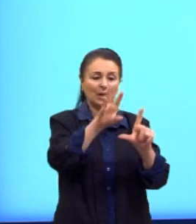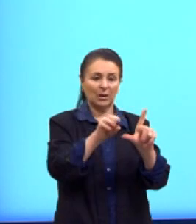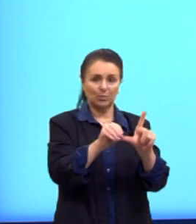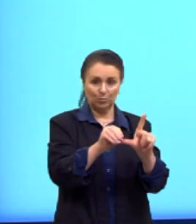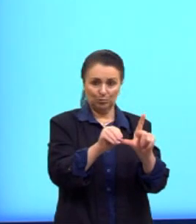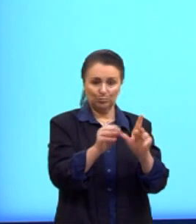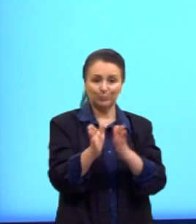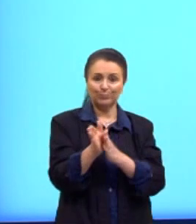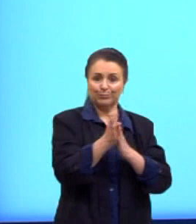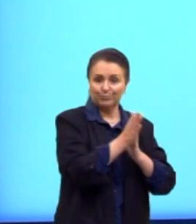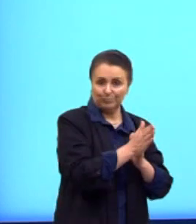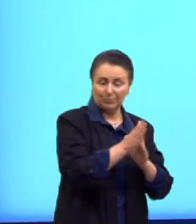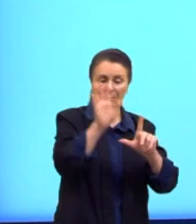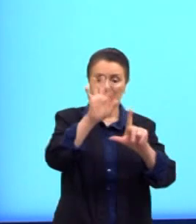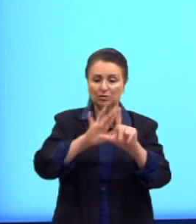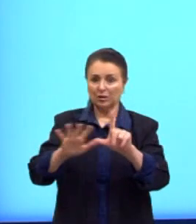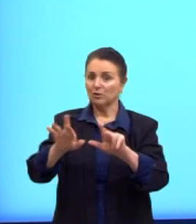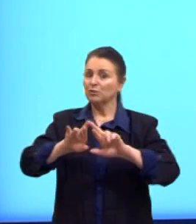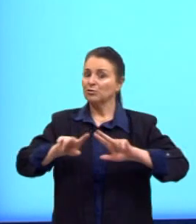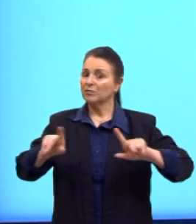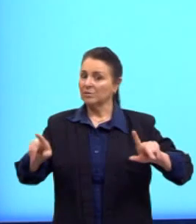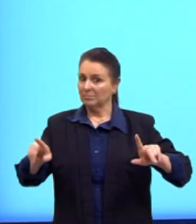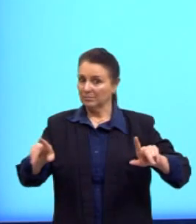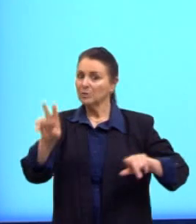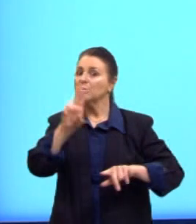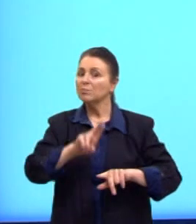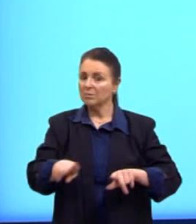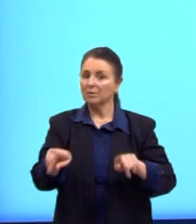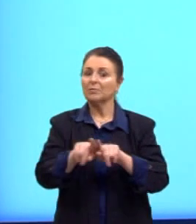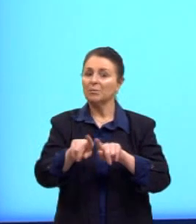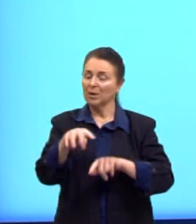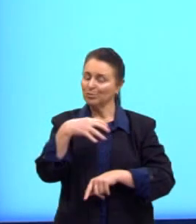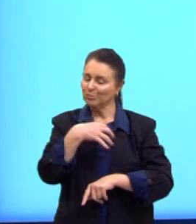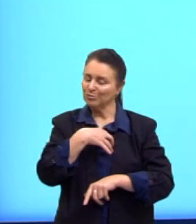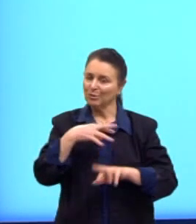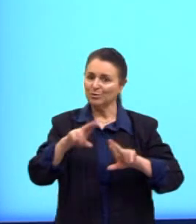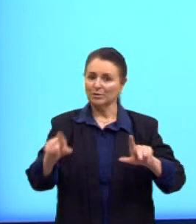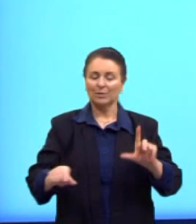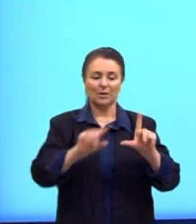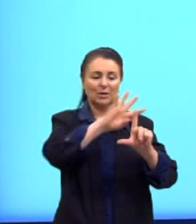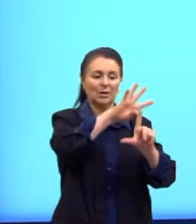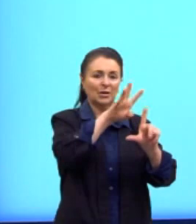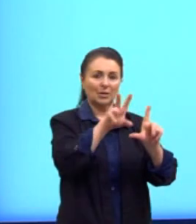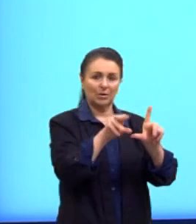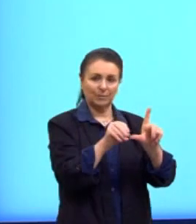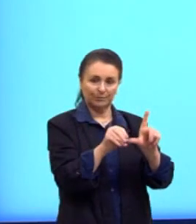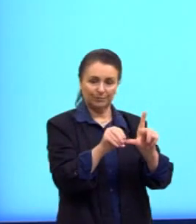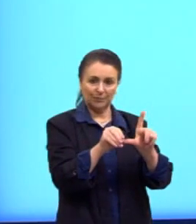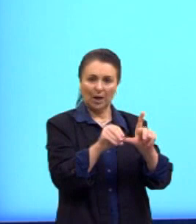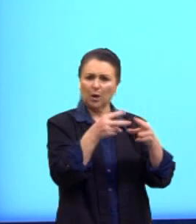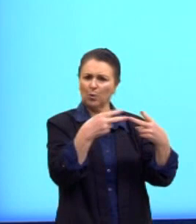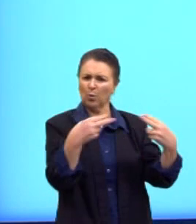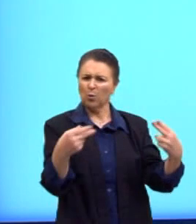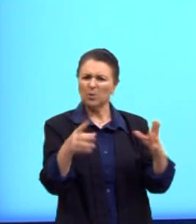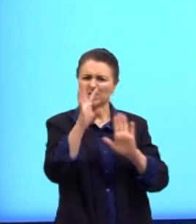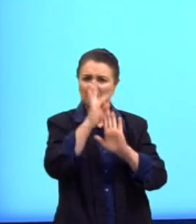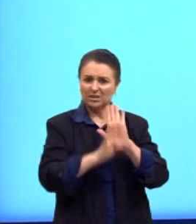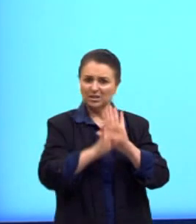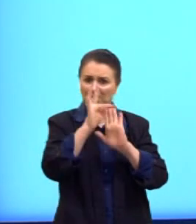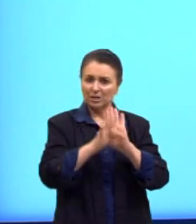diferentes e aplicados também de maneira diferenciada. Enquanto o cartoon é associado a fatos e textos